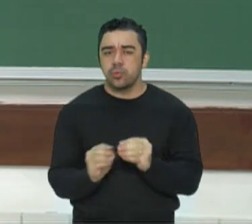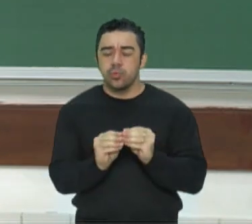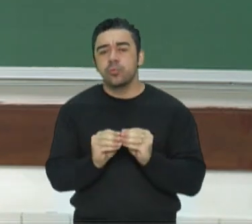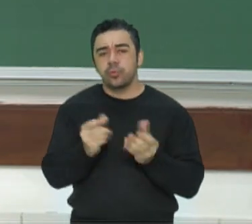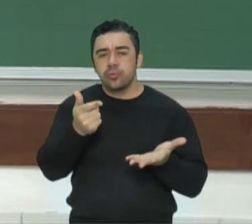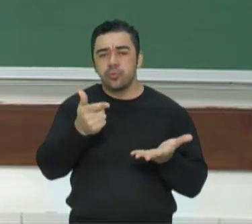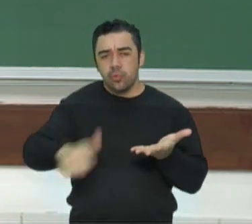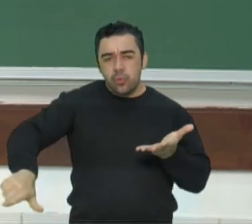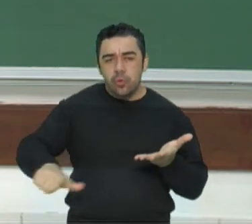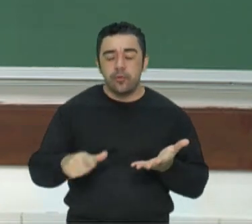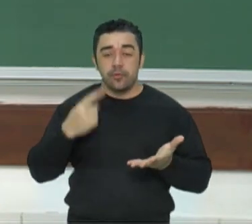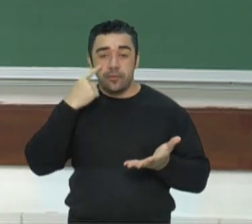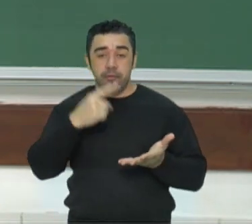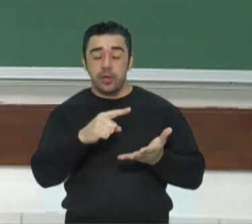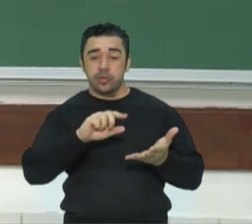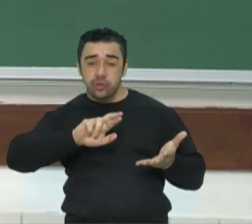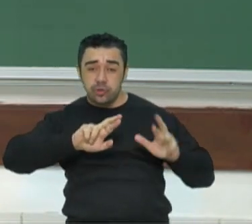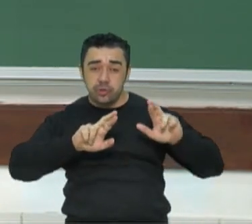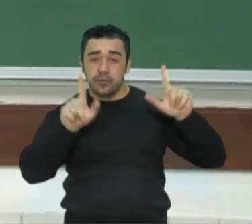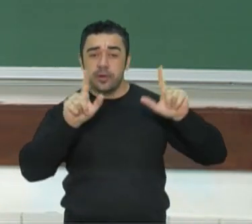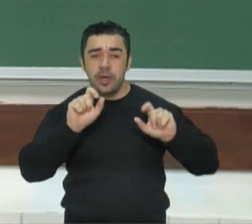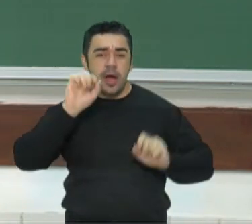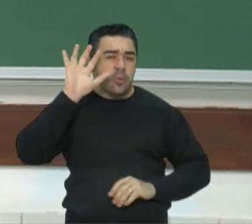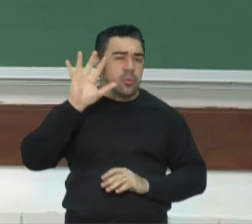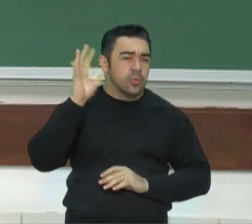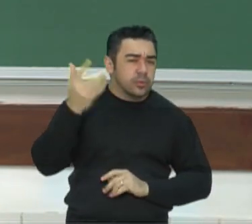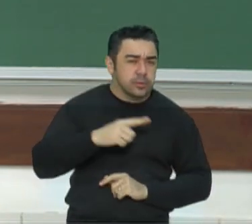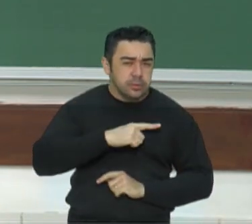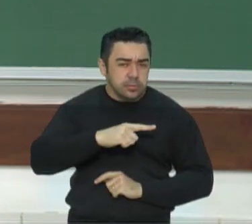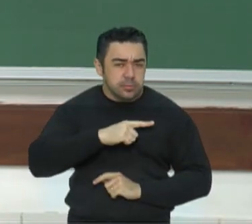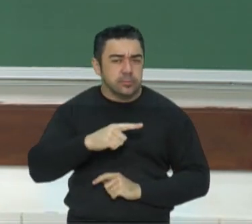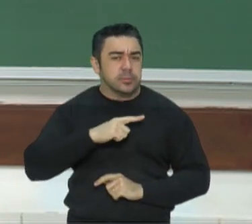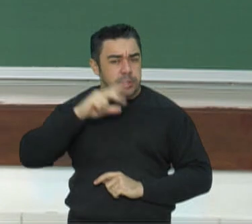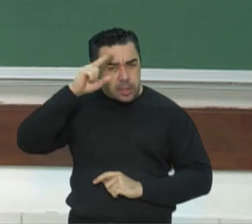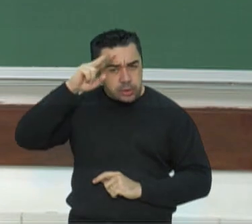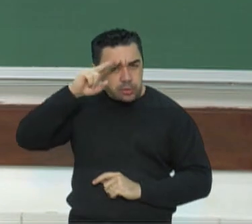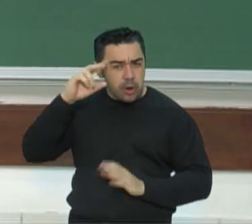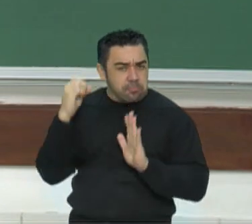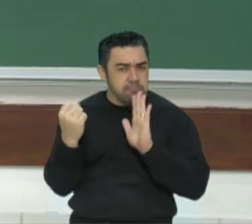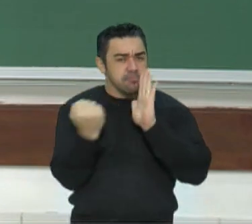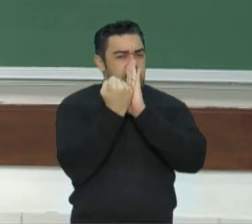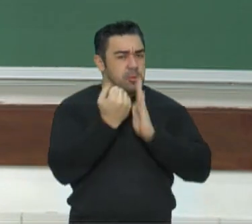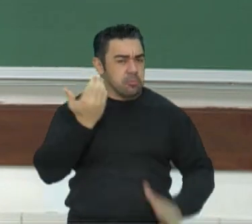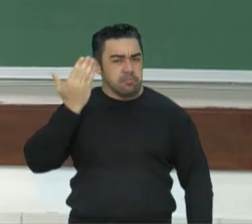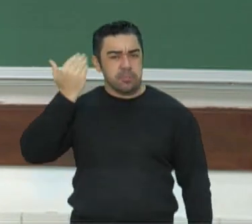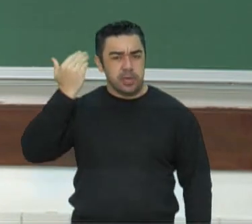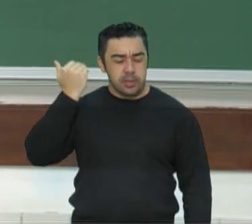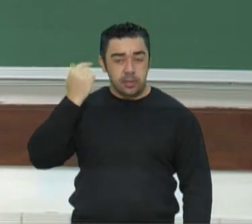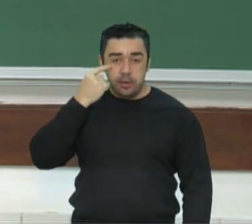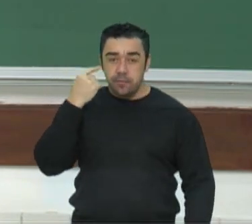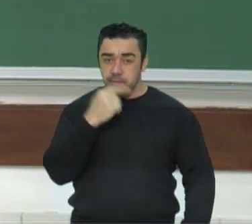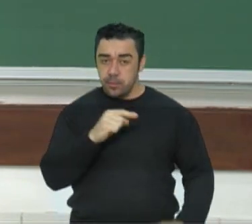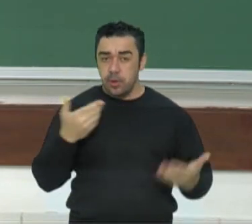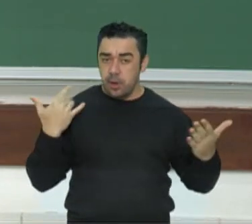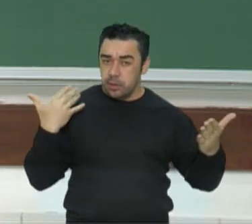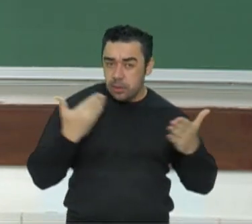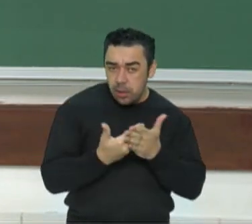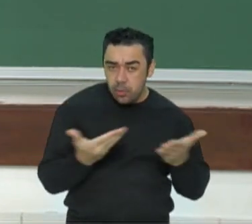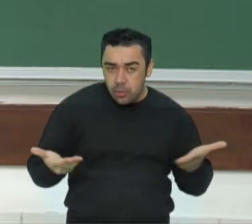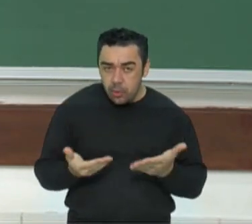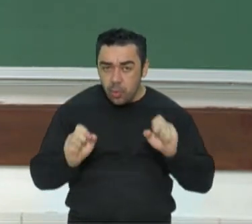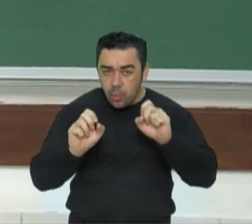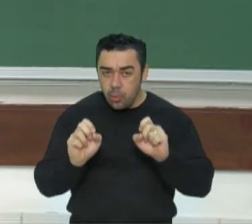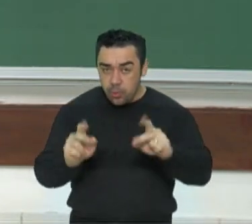um novo olhar sobre alguns acontecimentos históricos que nós vimos até agora nessas aulas.